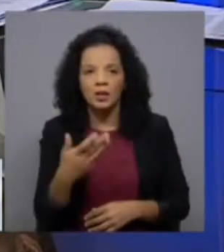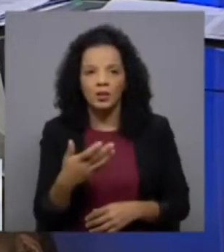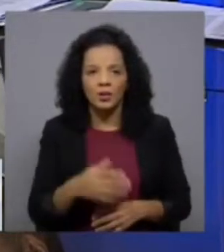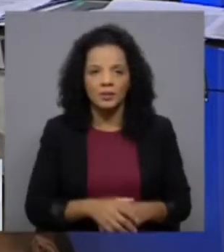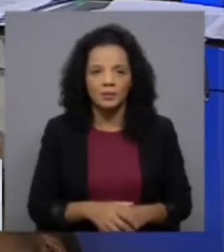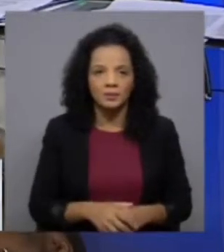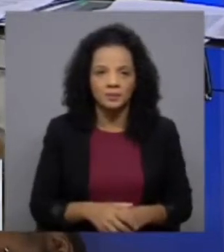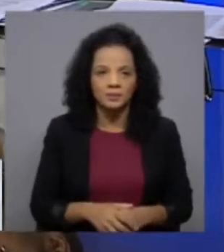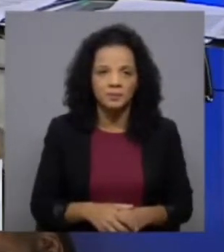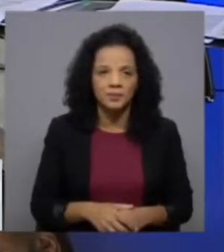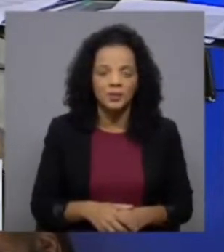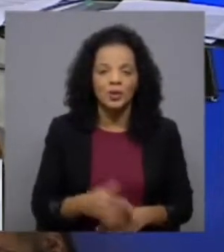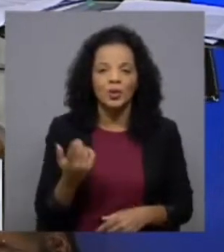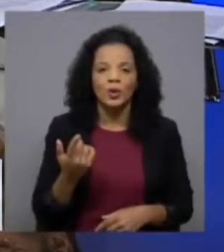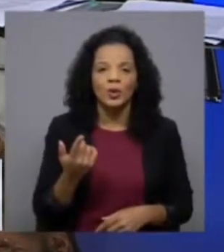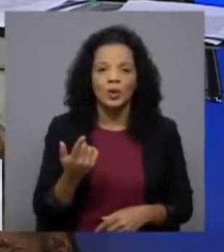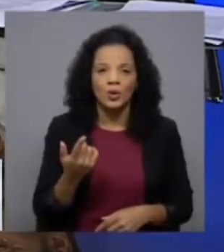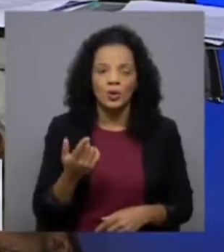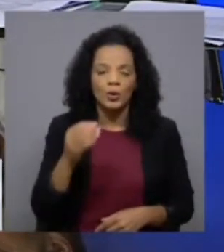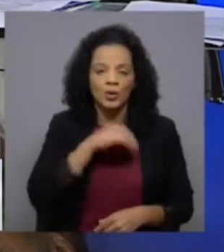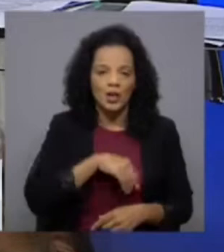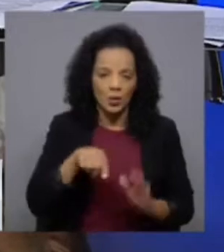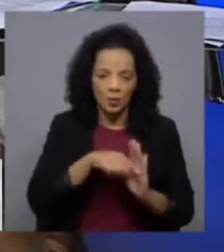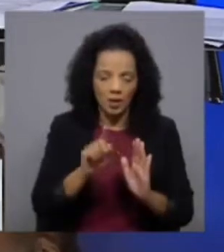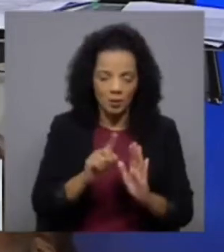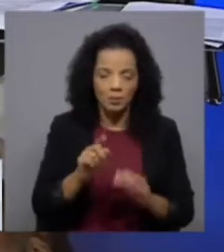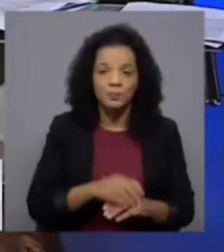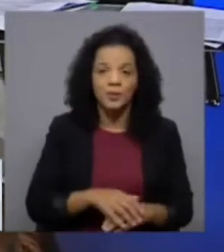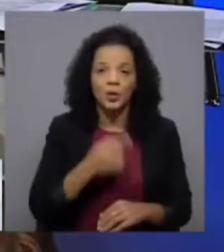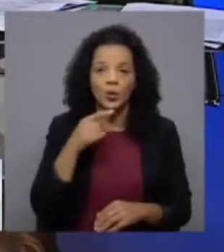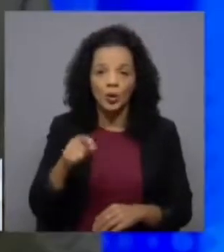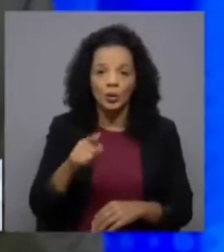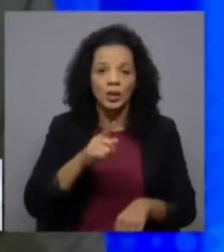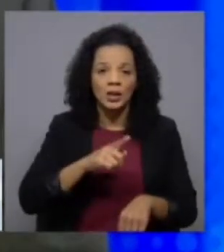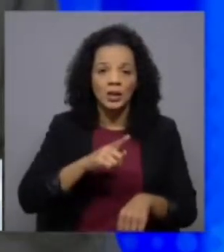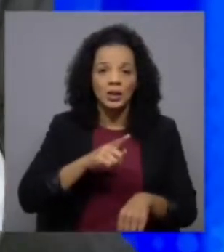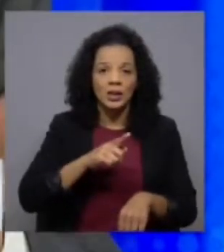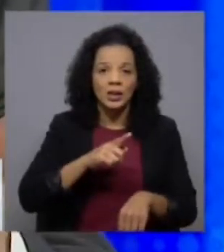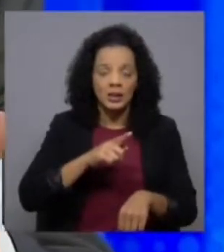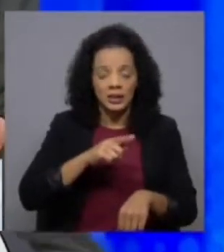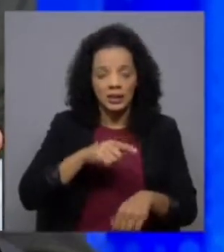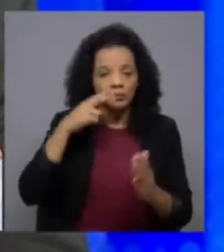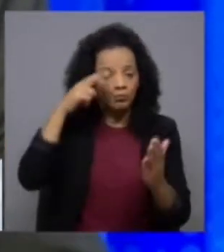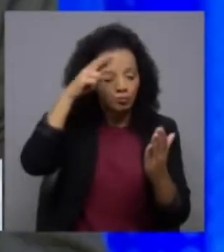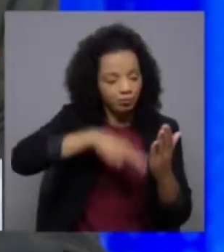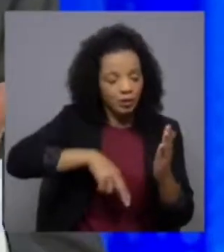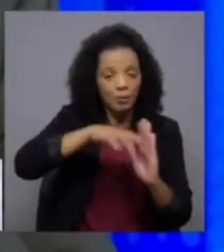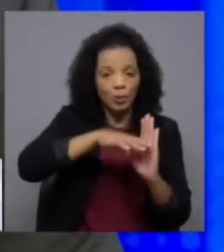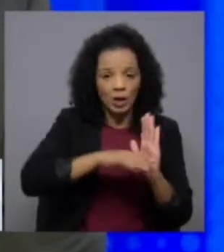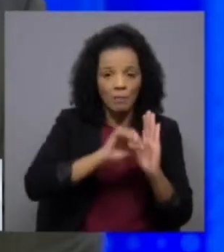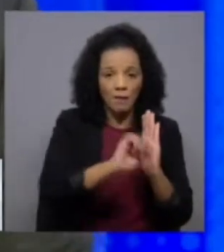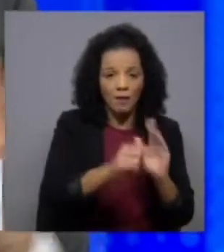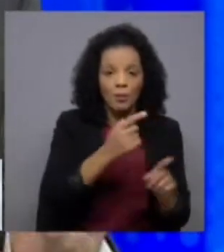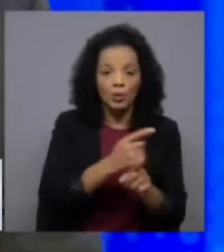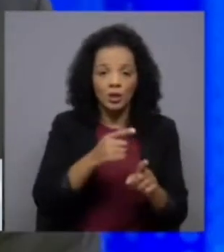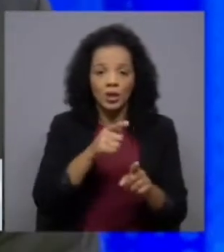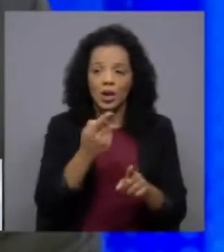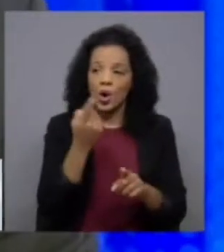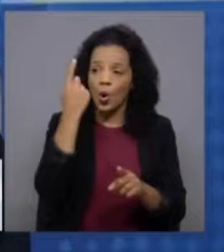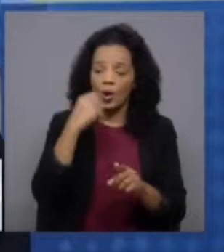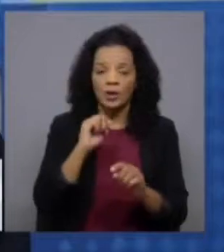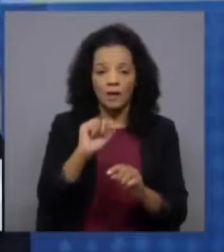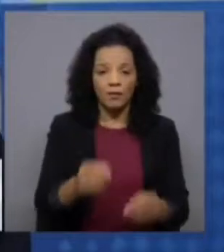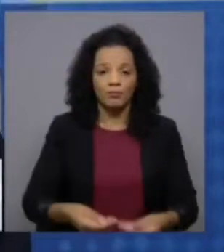levantada não vamos voltar à questão do salário mínimo o Rui Rio teve muito mais tempo para ler o meu programa do que eu para ler o seu porque o seu só foi entregue ontem